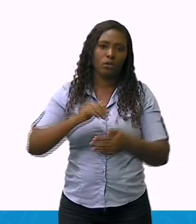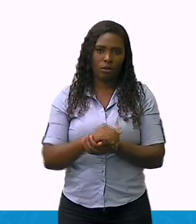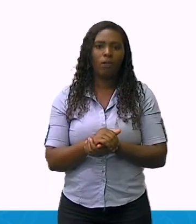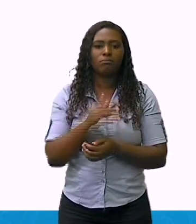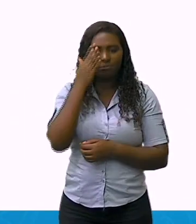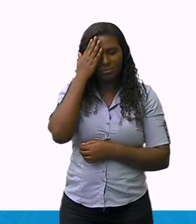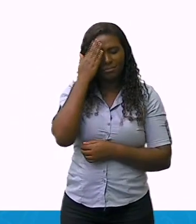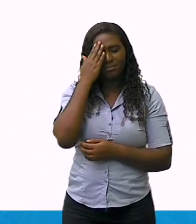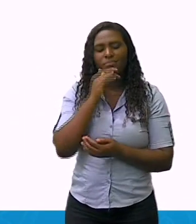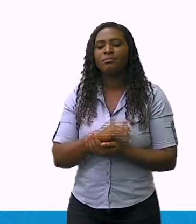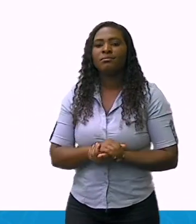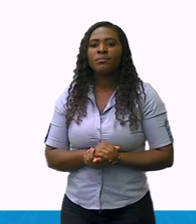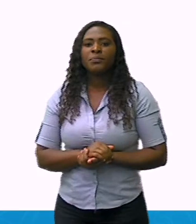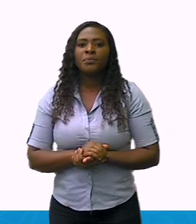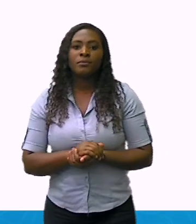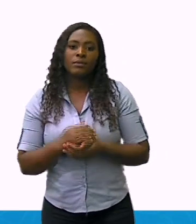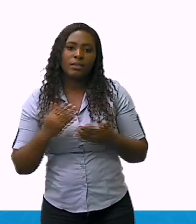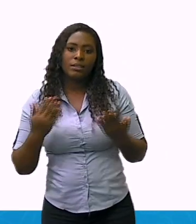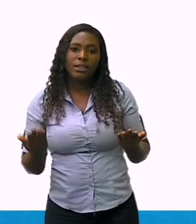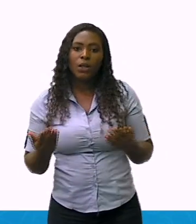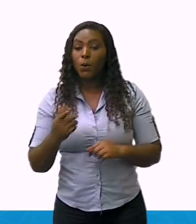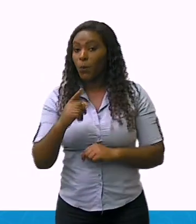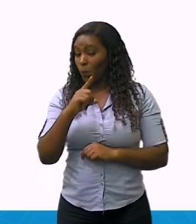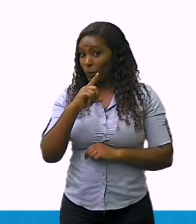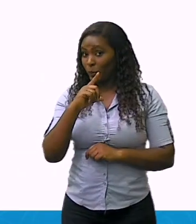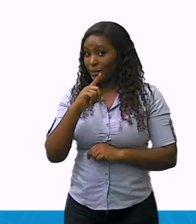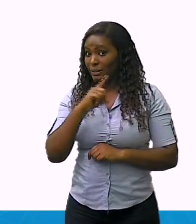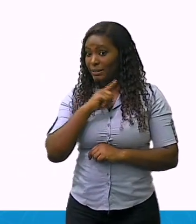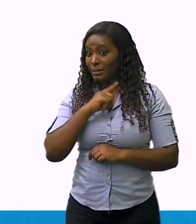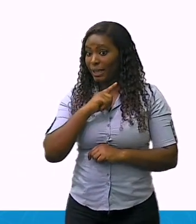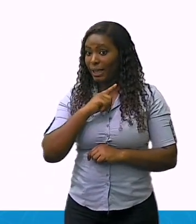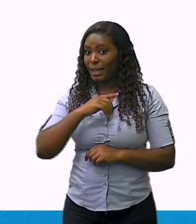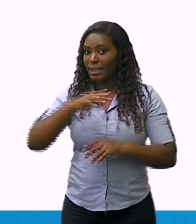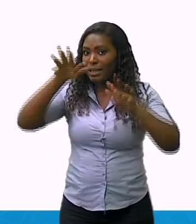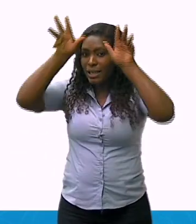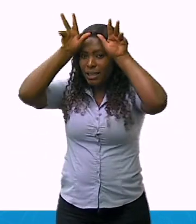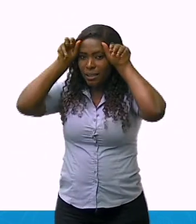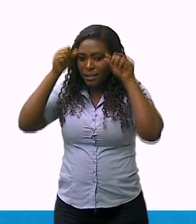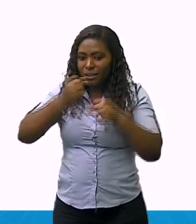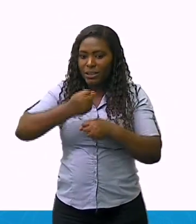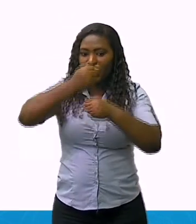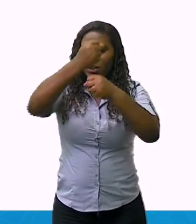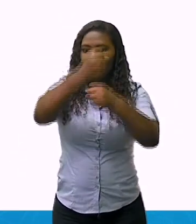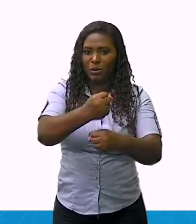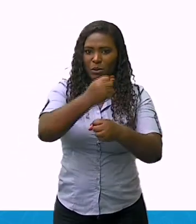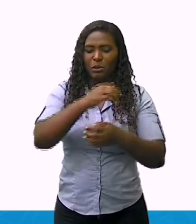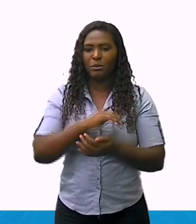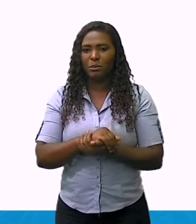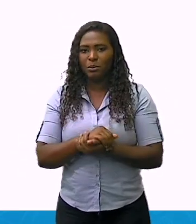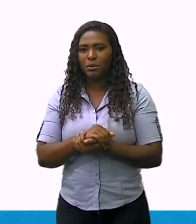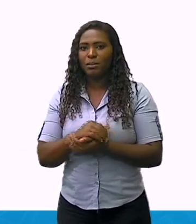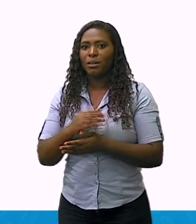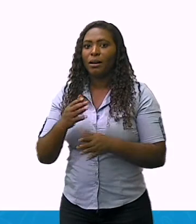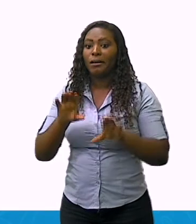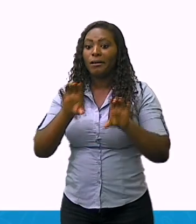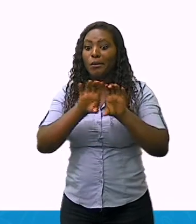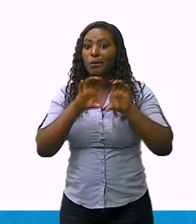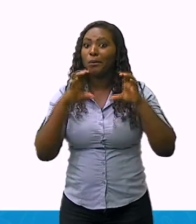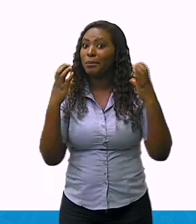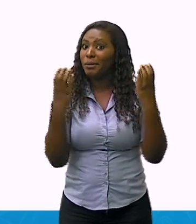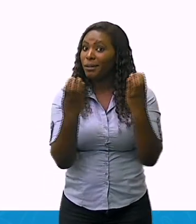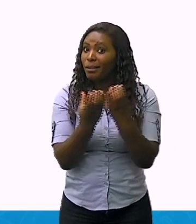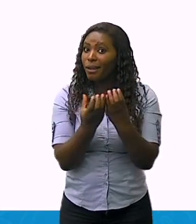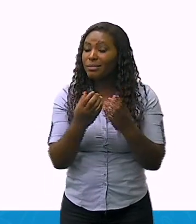Palmares, foram identificados e mapeados 3.524 comunidades